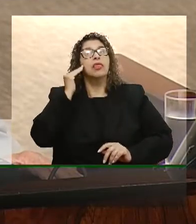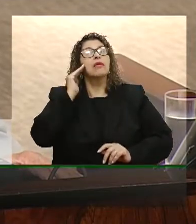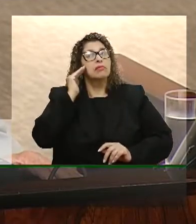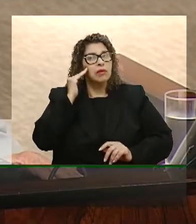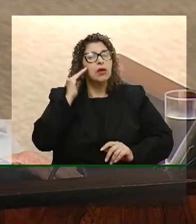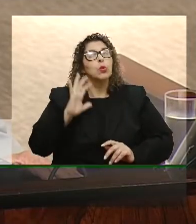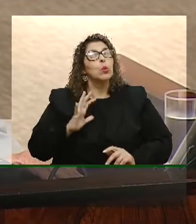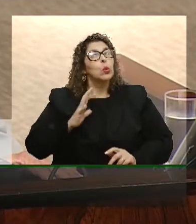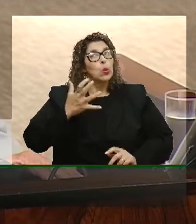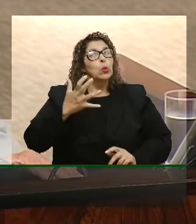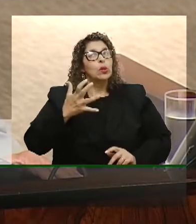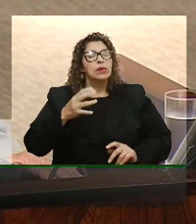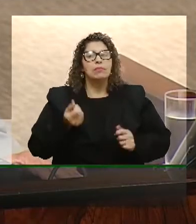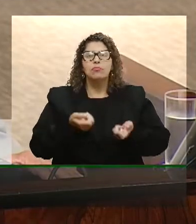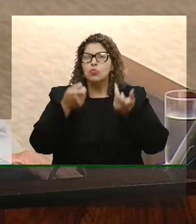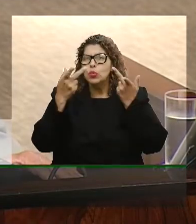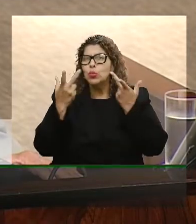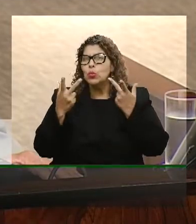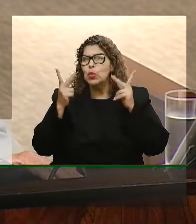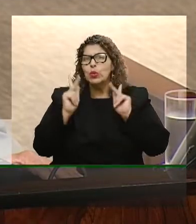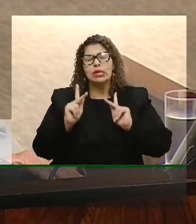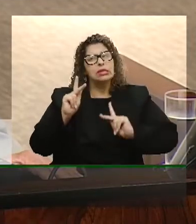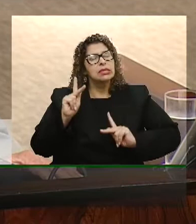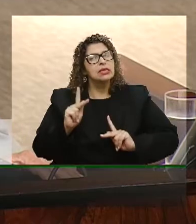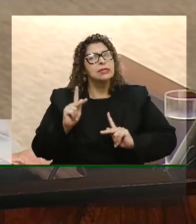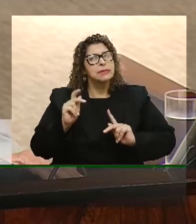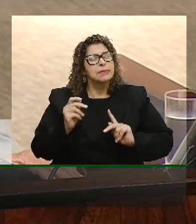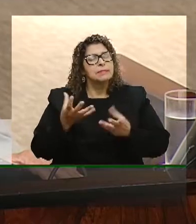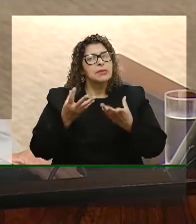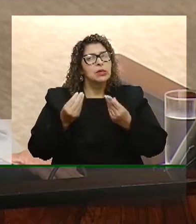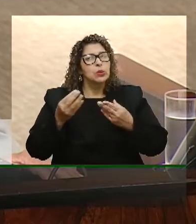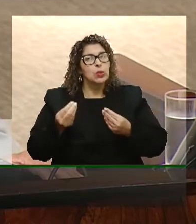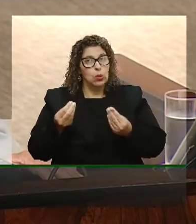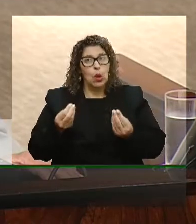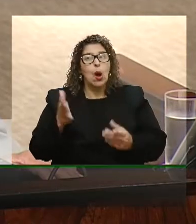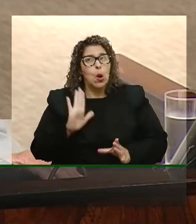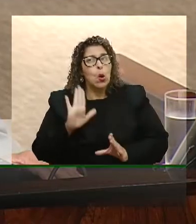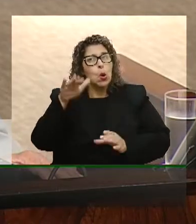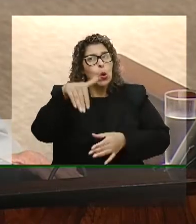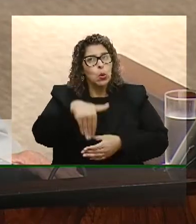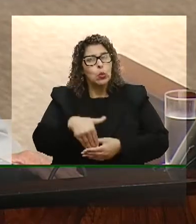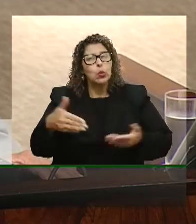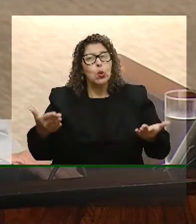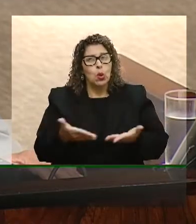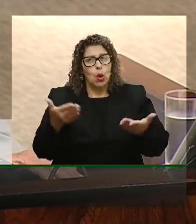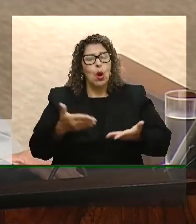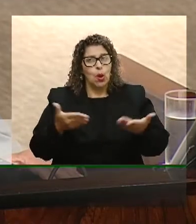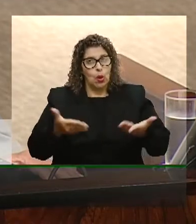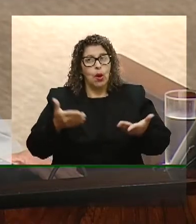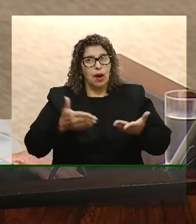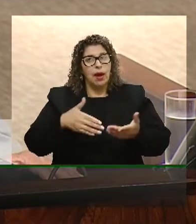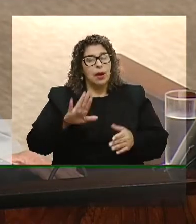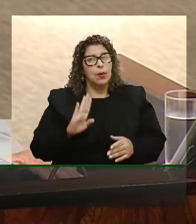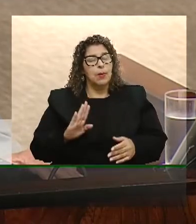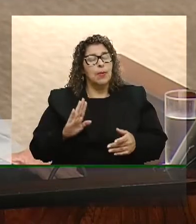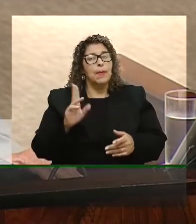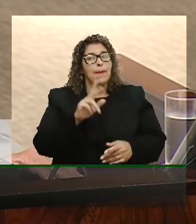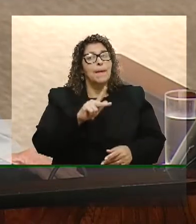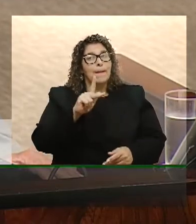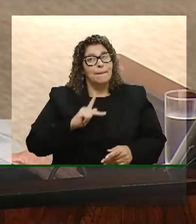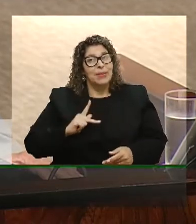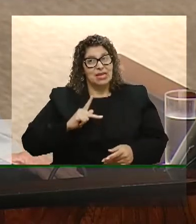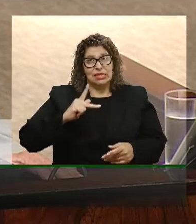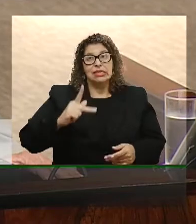acontecendo. Muita gente votou no presidente atual com a promessa das